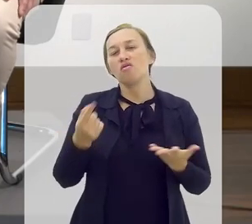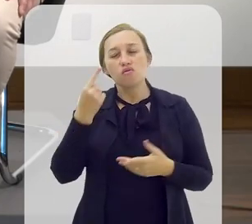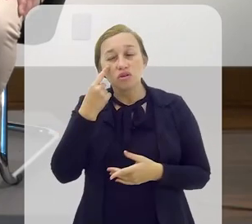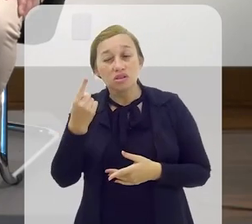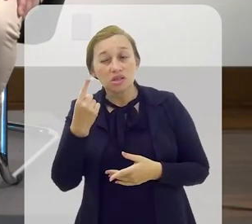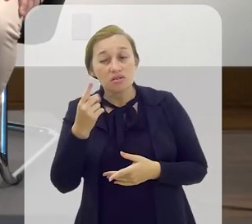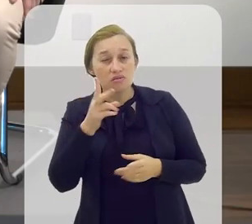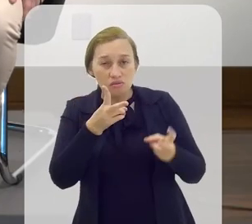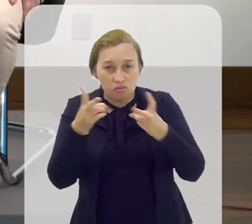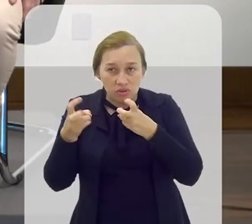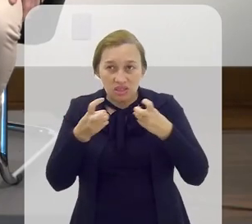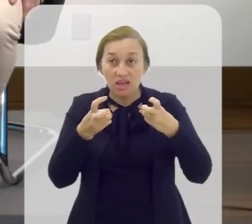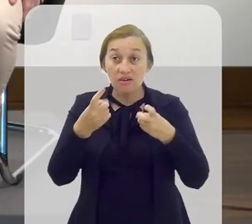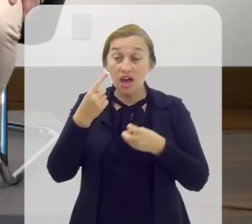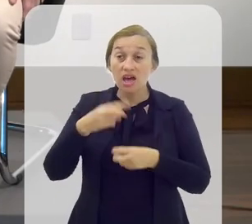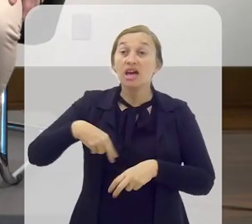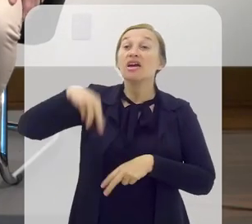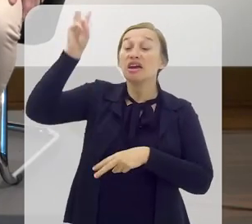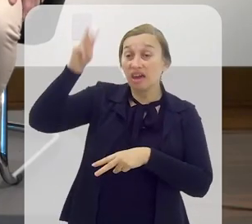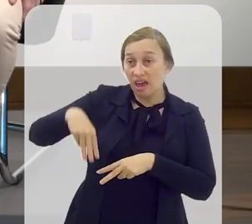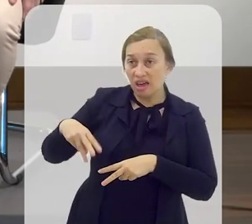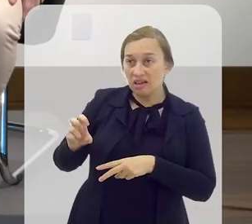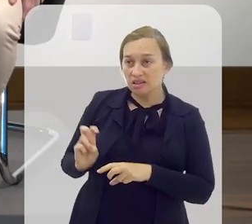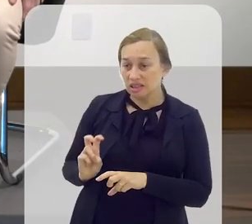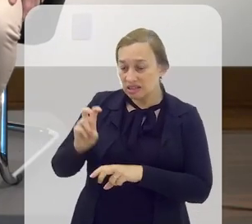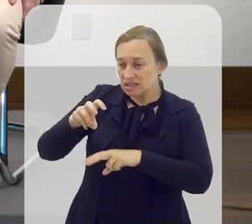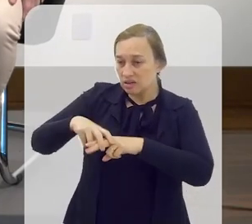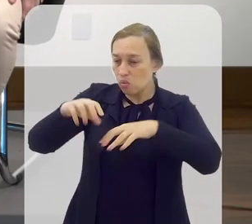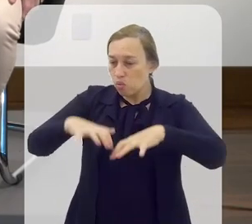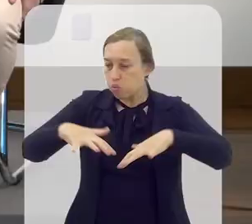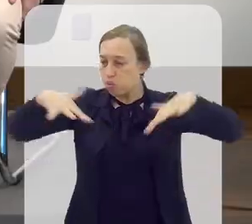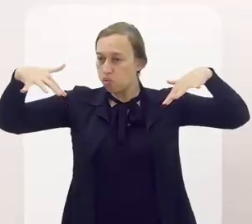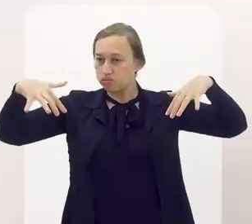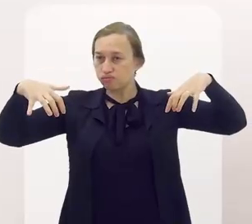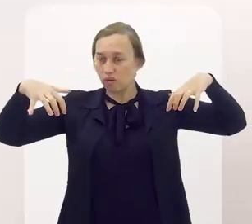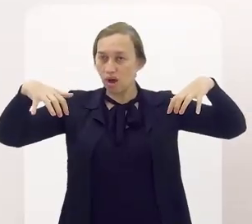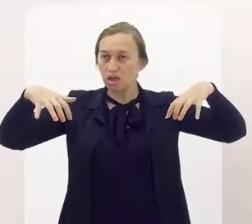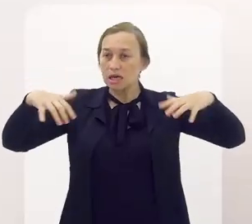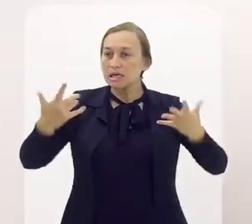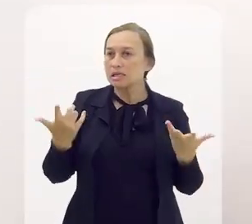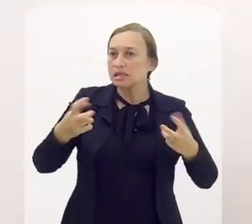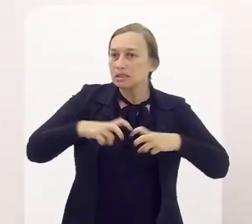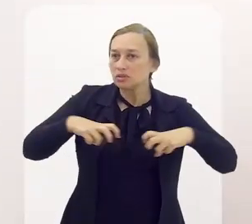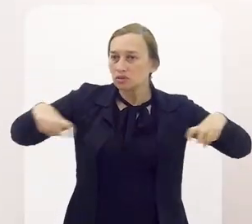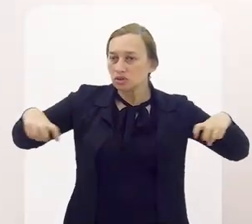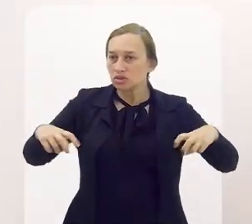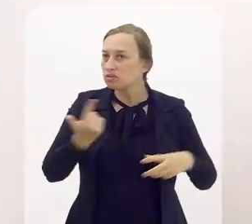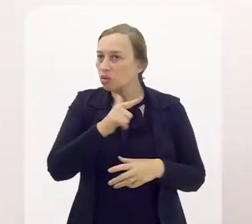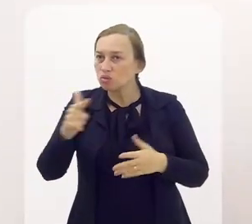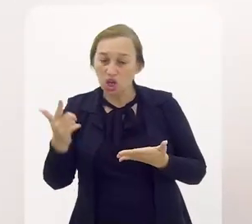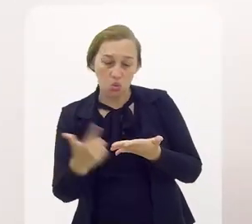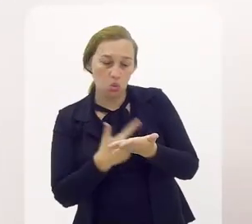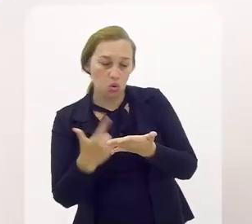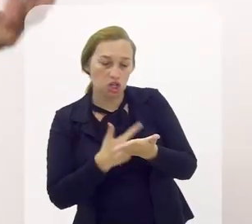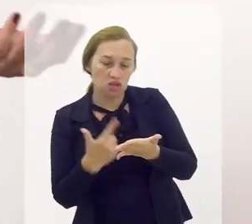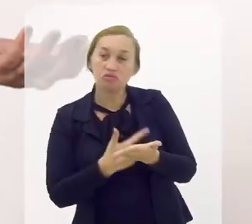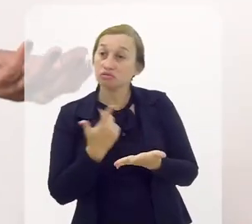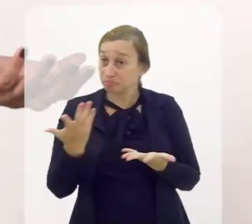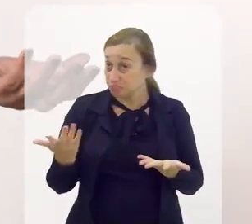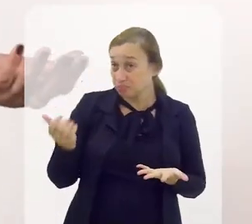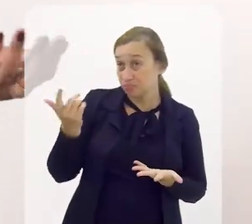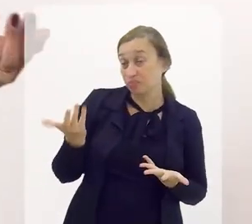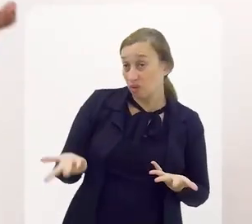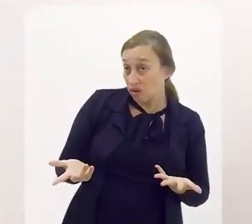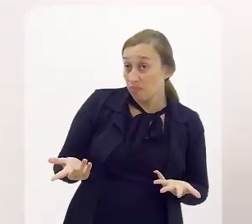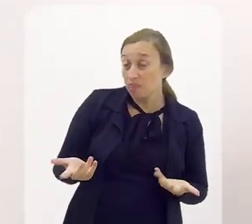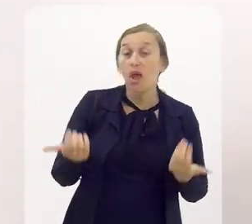identificação, você olhar, porque quem está lá em cima na arquibancada e que não tem o livro, que